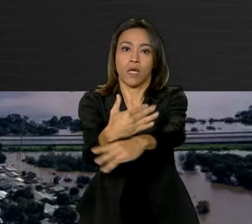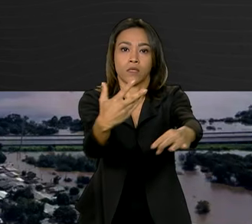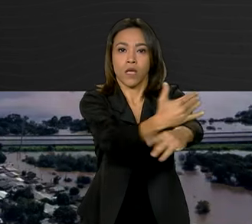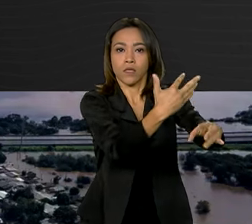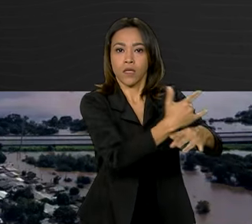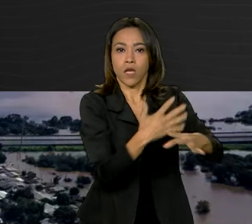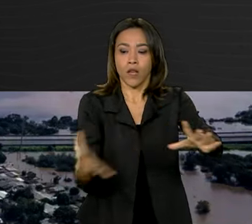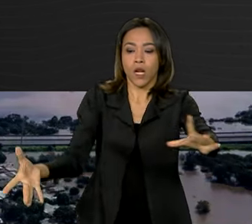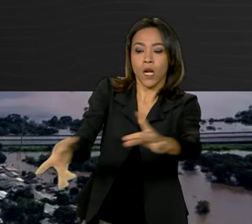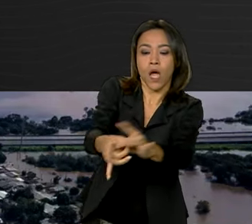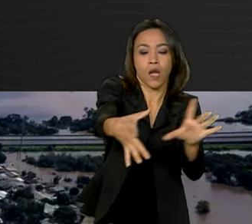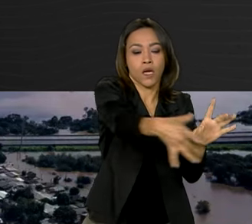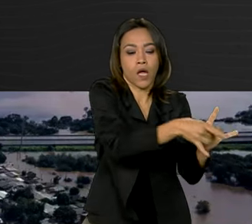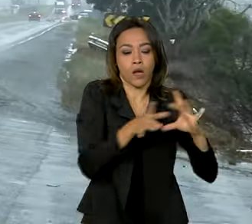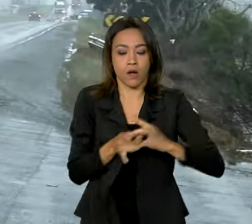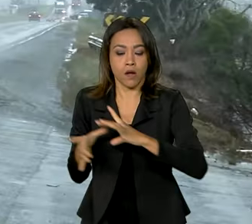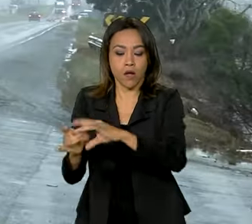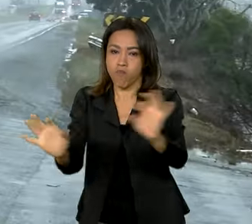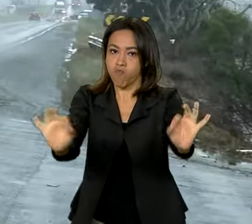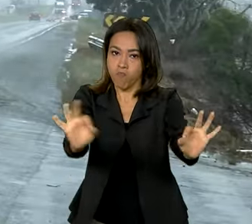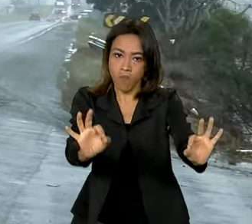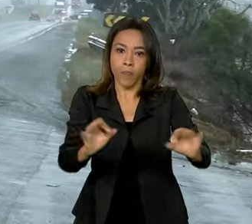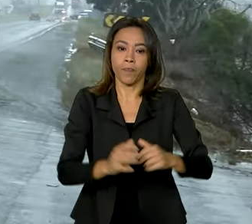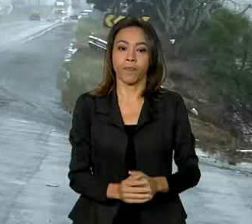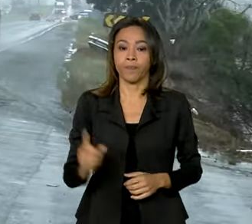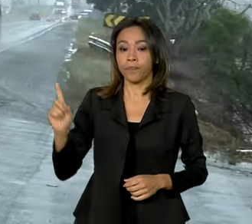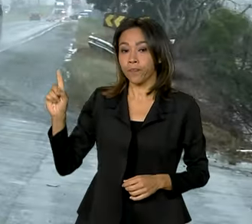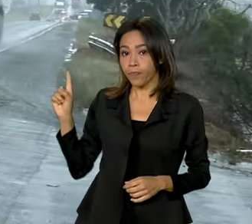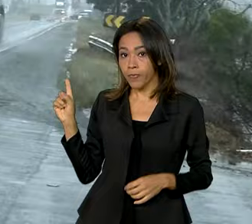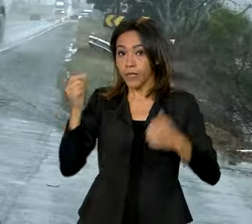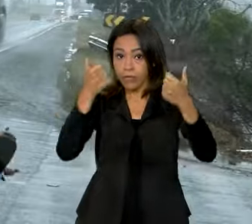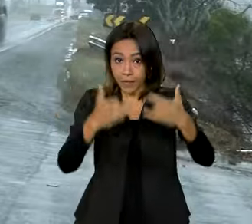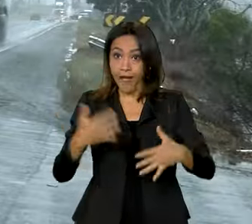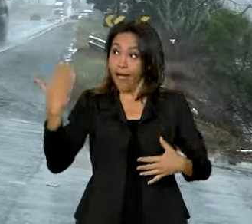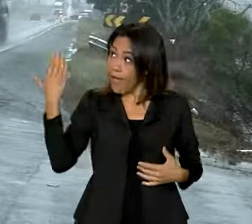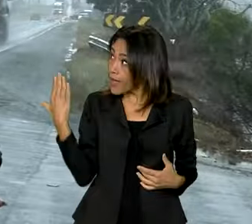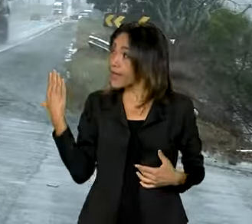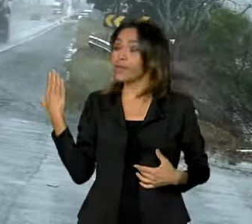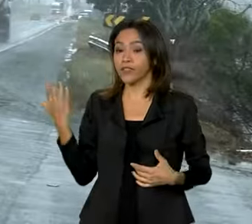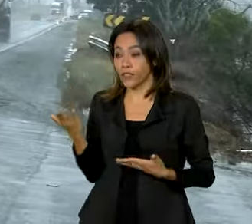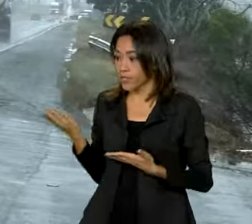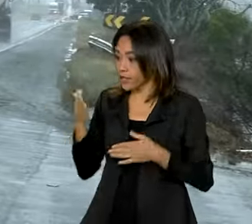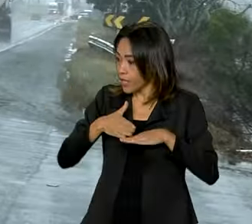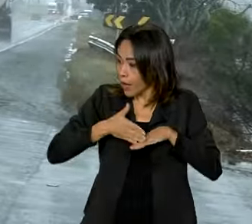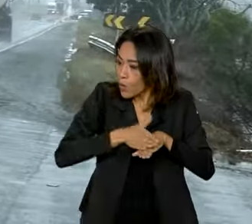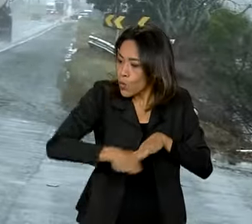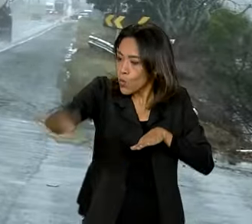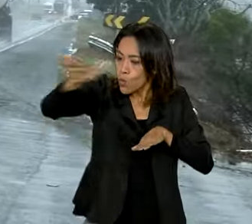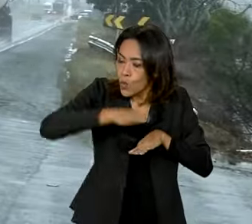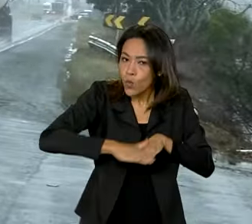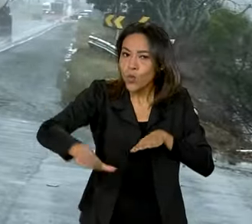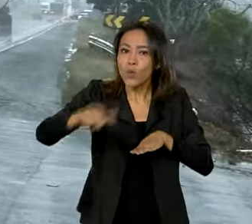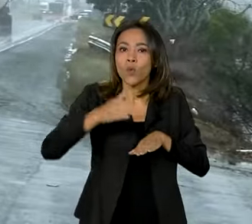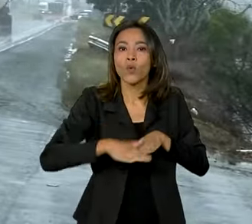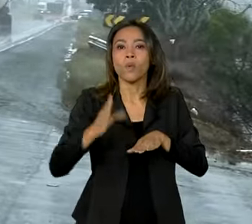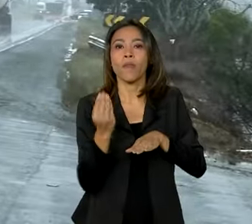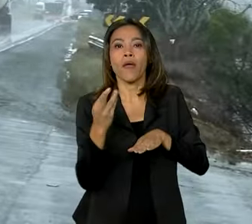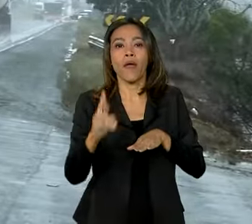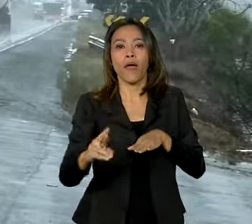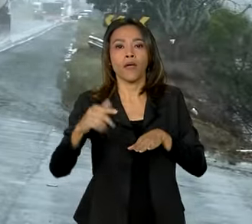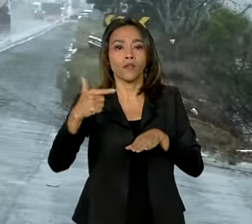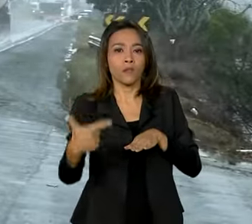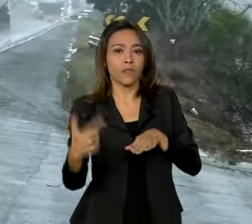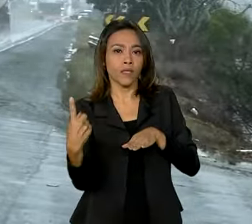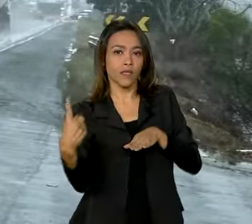com o restante do Estado. Um dos trechos liberados é este na BR-290 de Eldorado